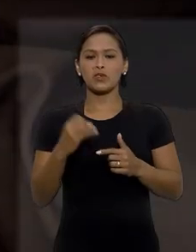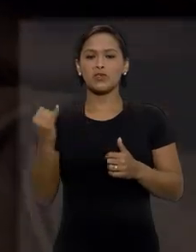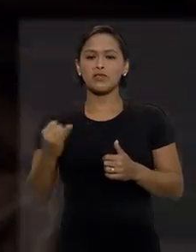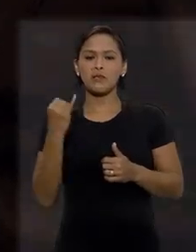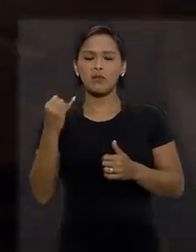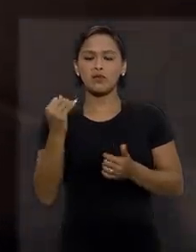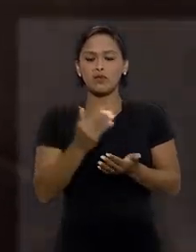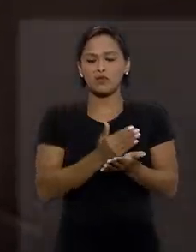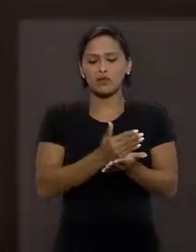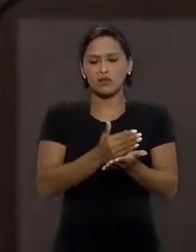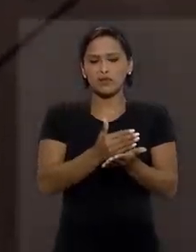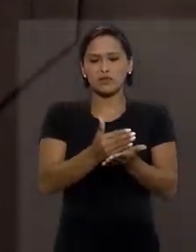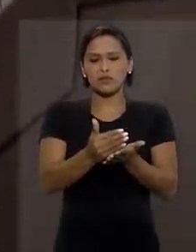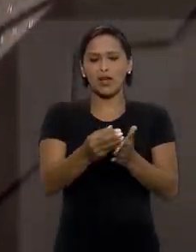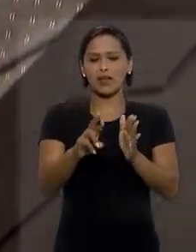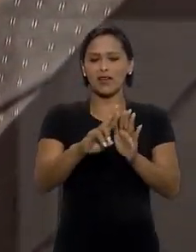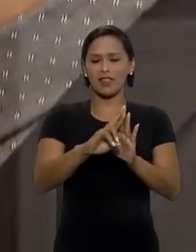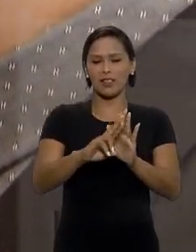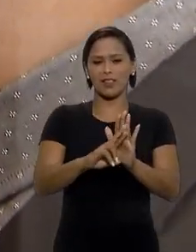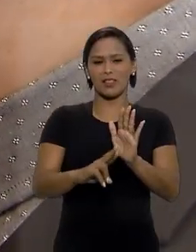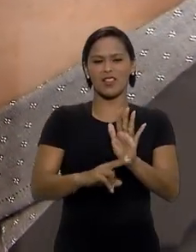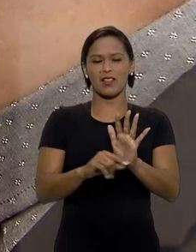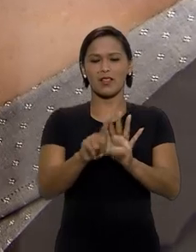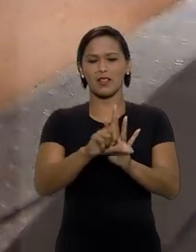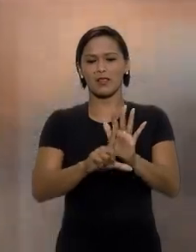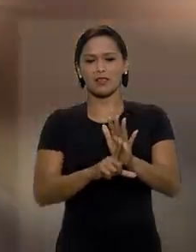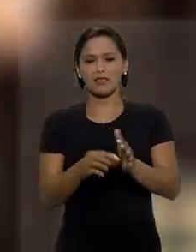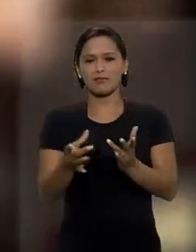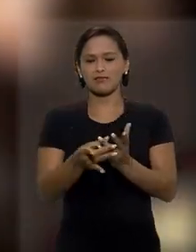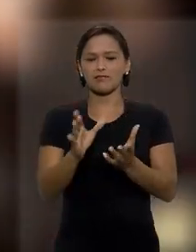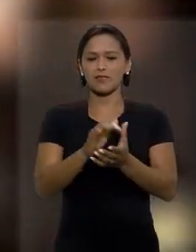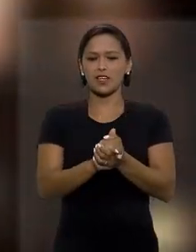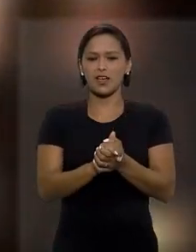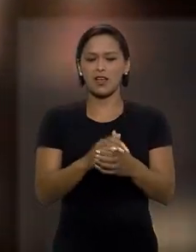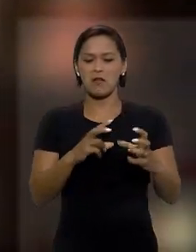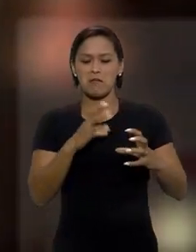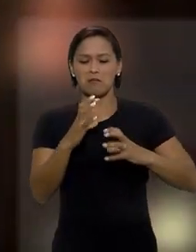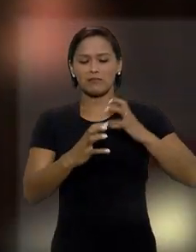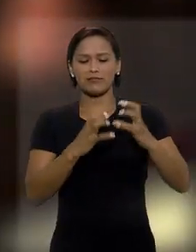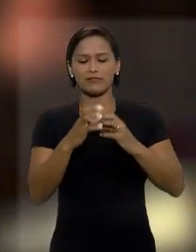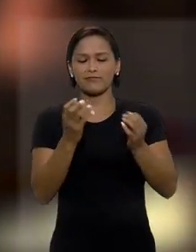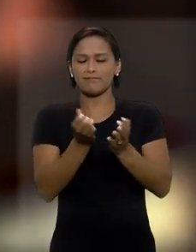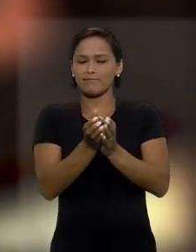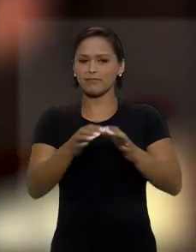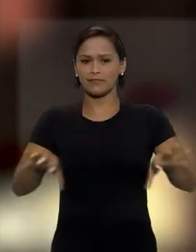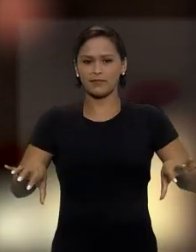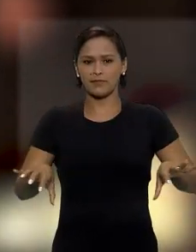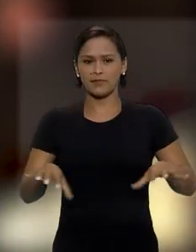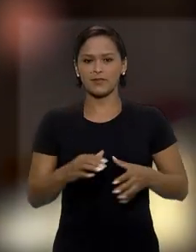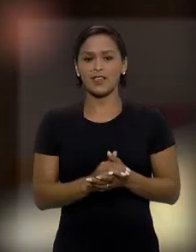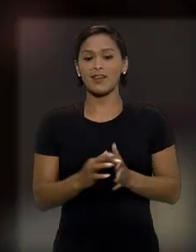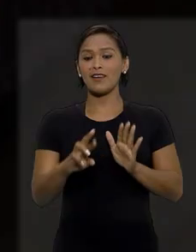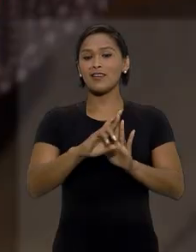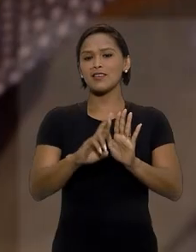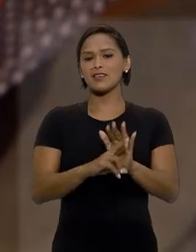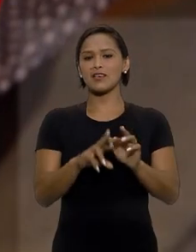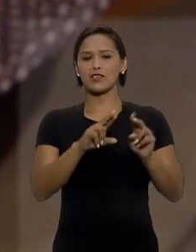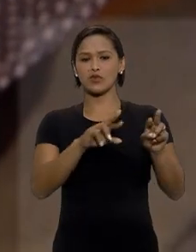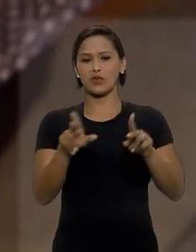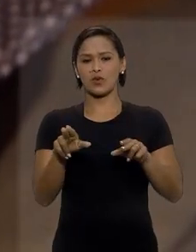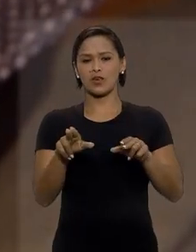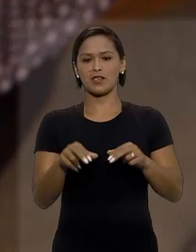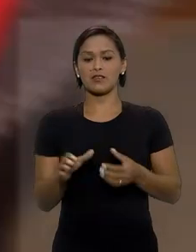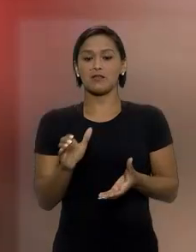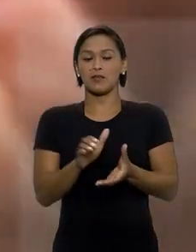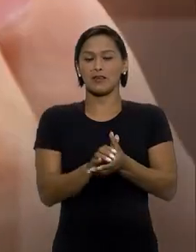Por isso é importante, desde o começo, definir questões legais que podem evitar grandes brigas em um eventual término. E as